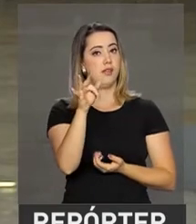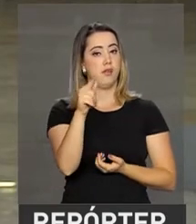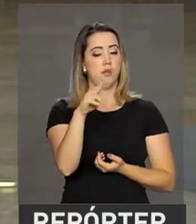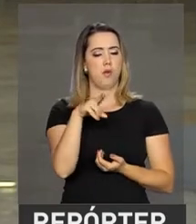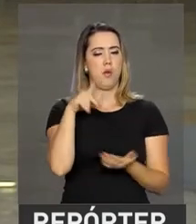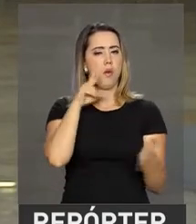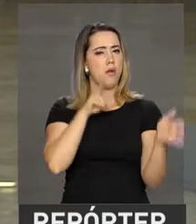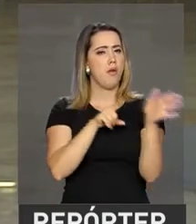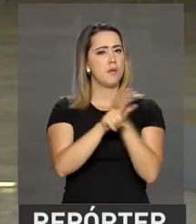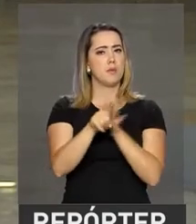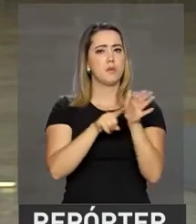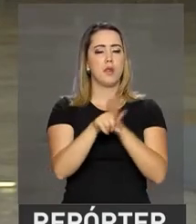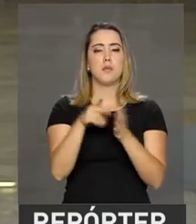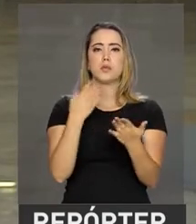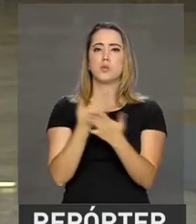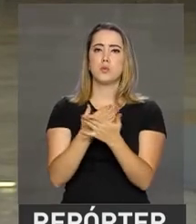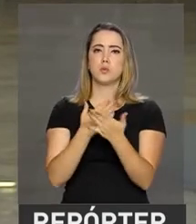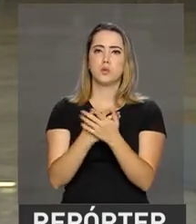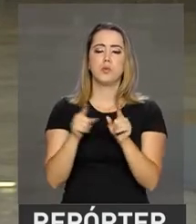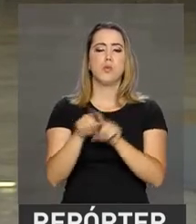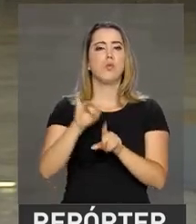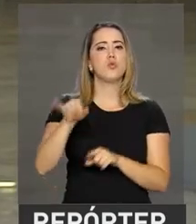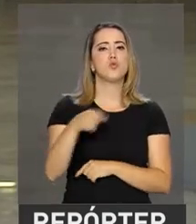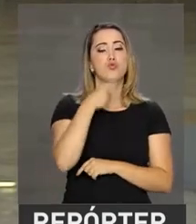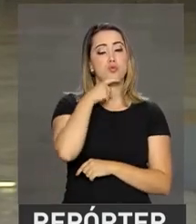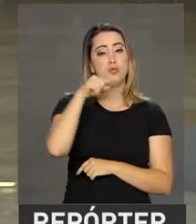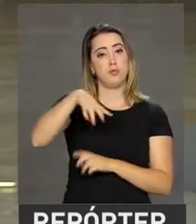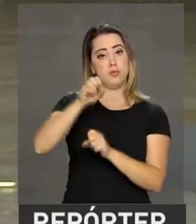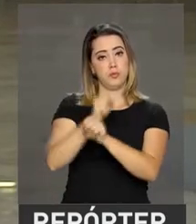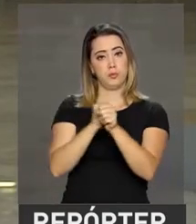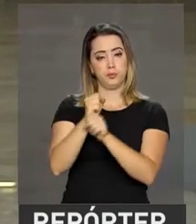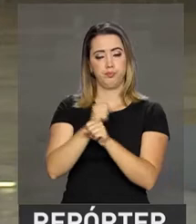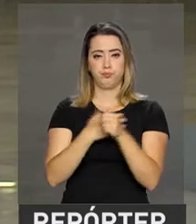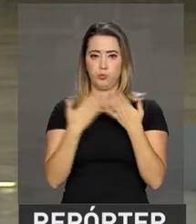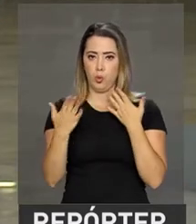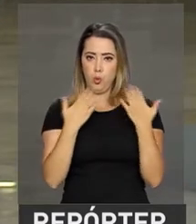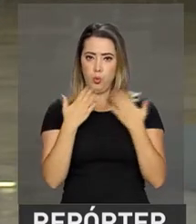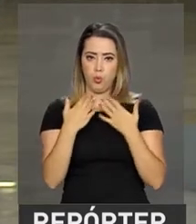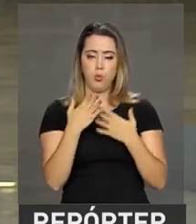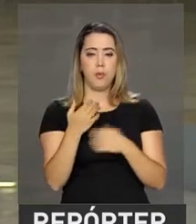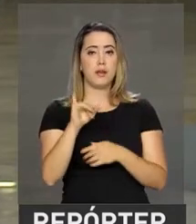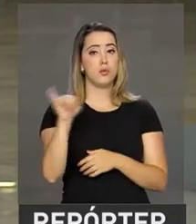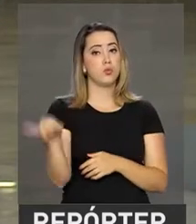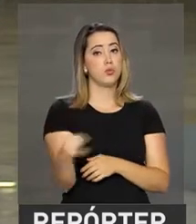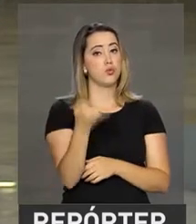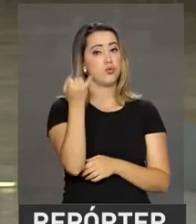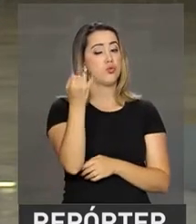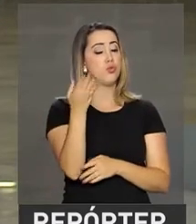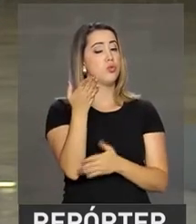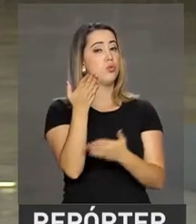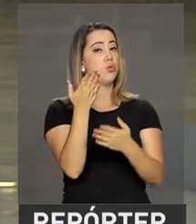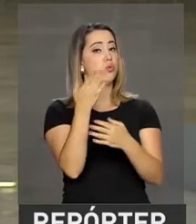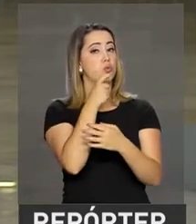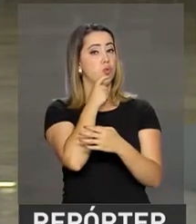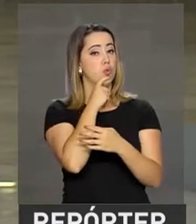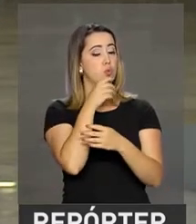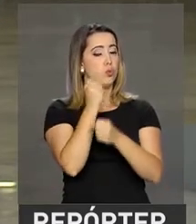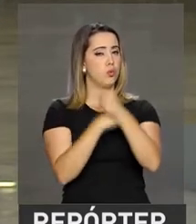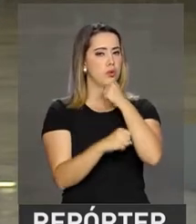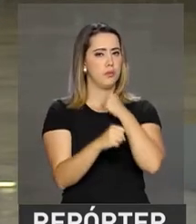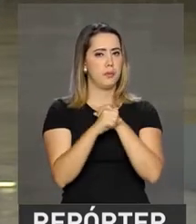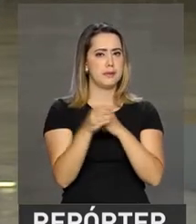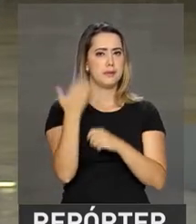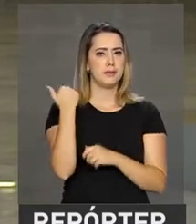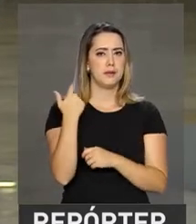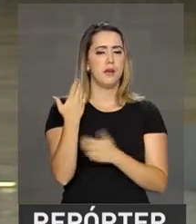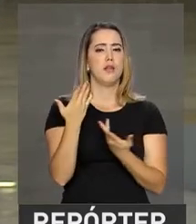sua análise em relação aos dados de julho deste ano. Em relação a julho do ano passado, o crescimento do PIB em julho